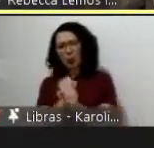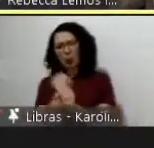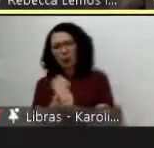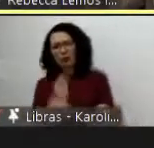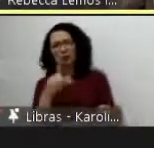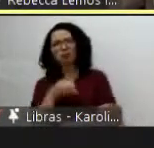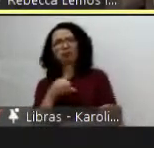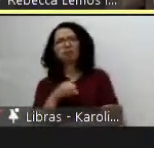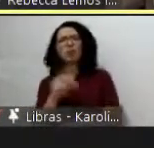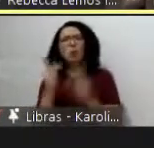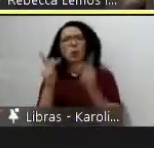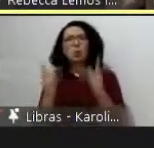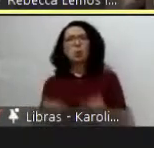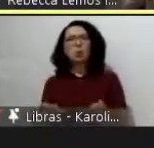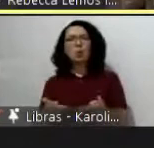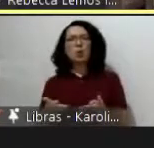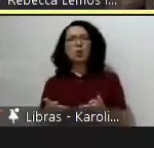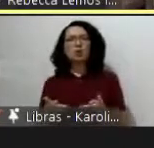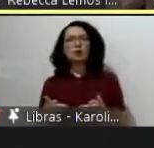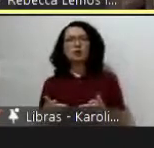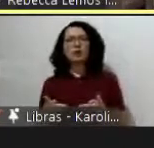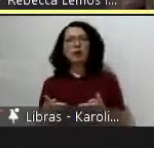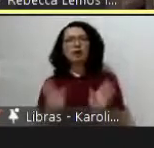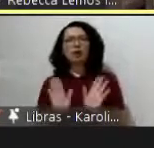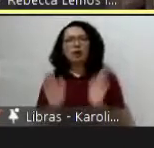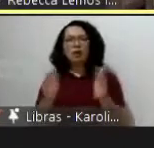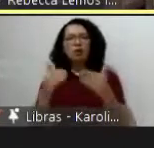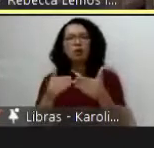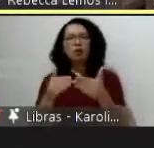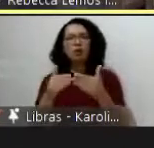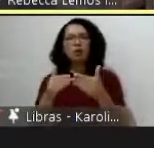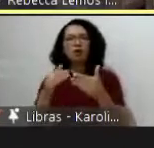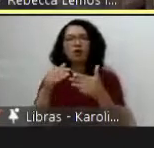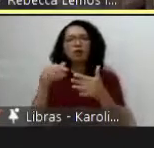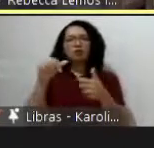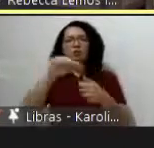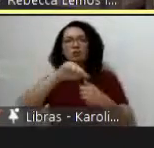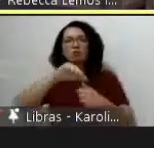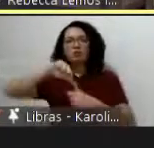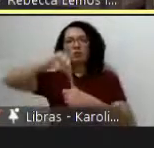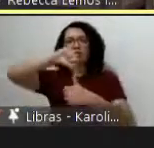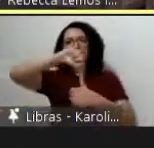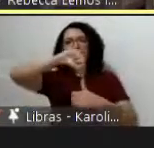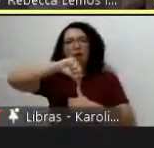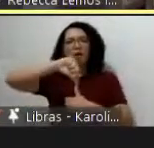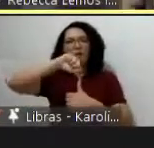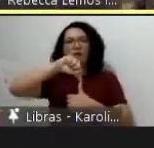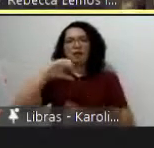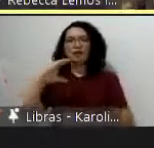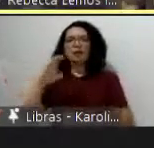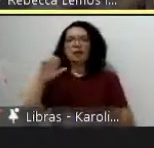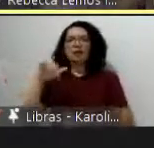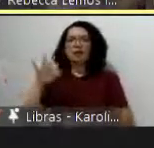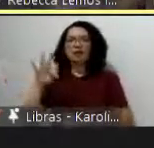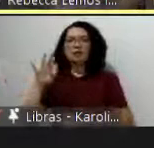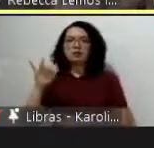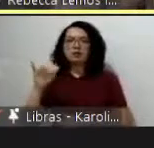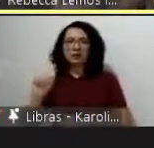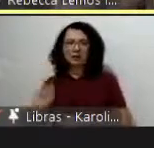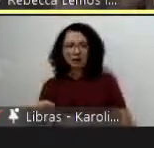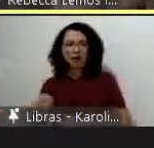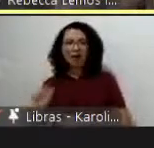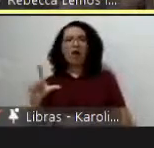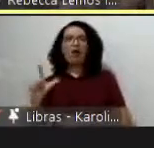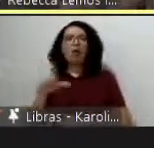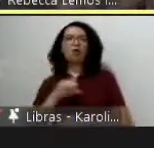localizado sobre a América Central e o Caribe nós juntamos especialistas de várias áreas com esse